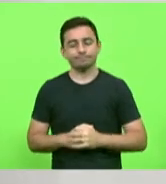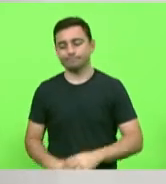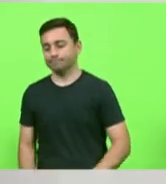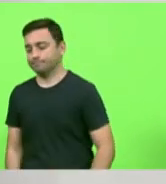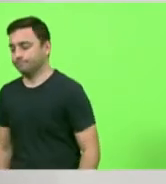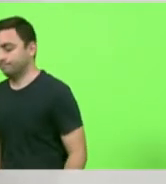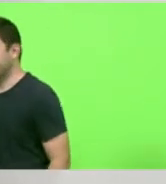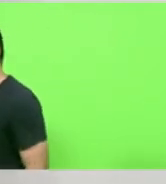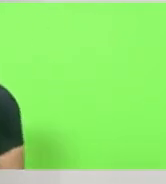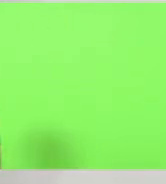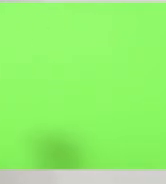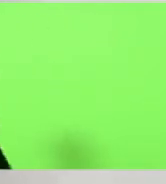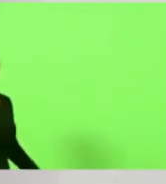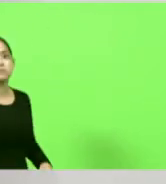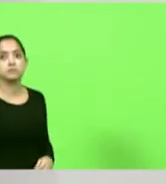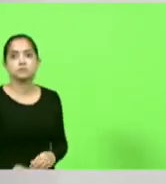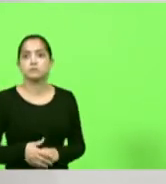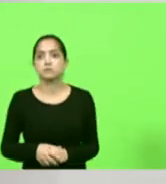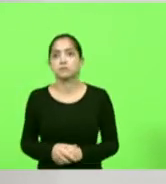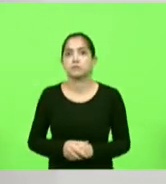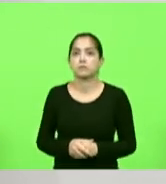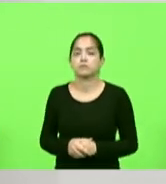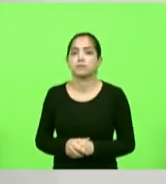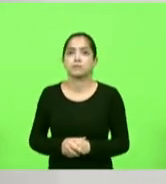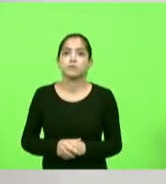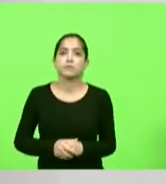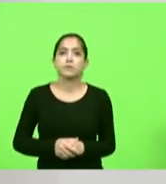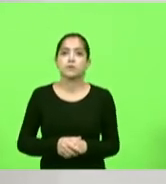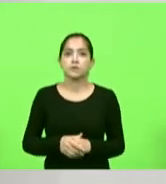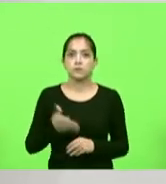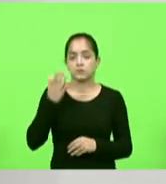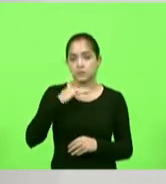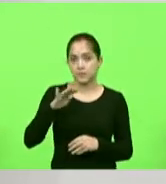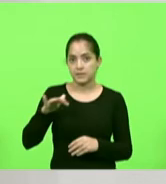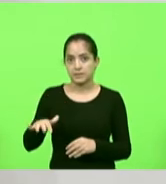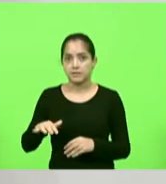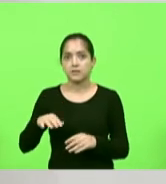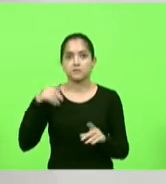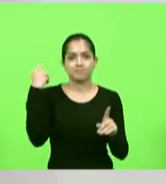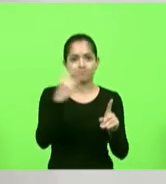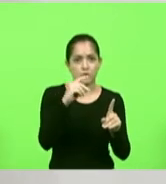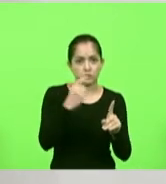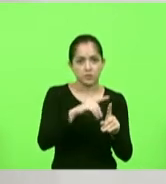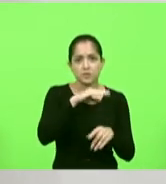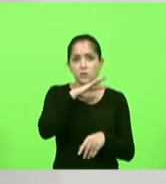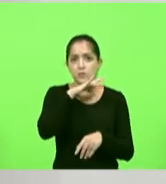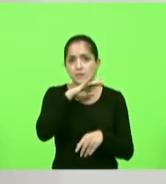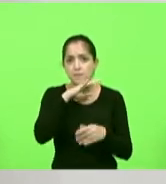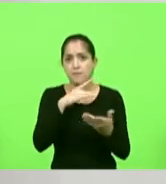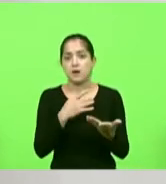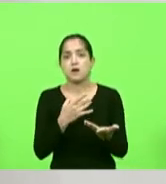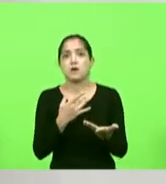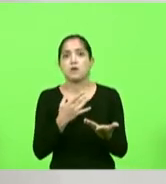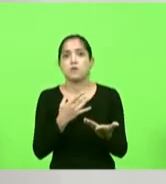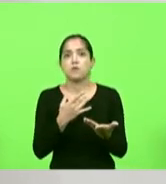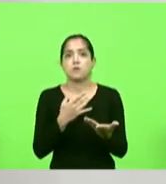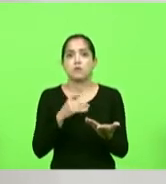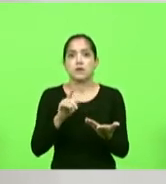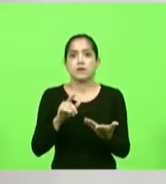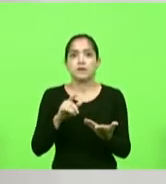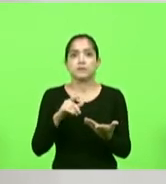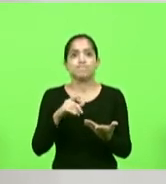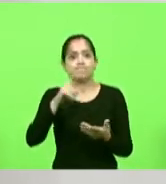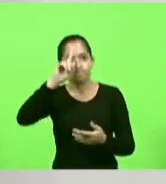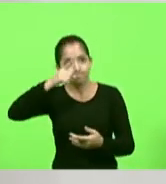maltratar um cão um gato enfim e a pessoa tiver uma uma repreensão naquele momento ela